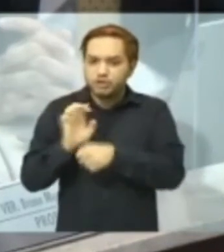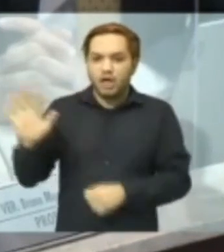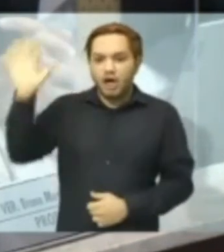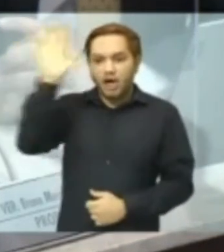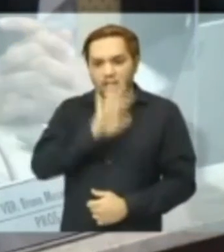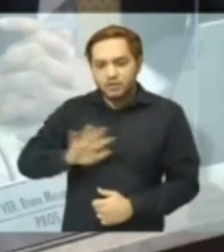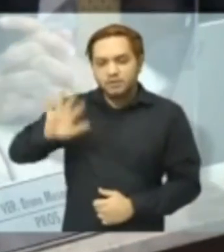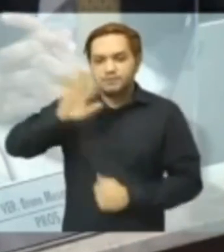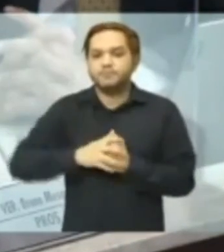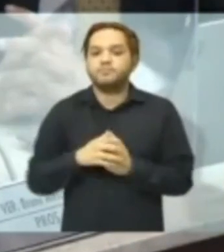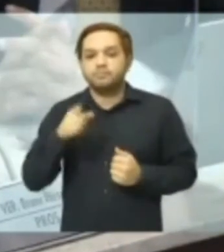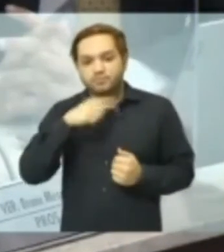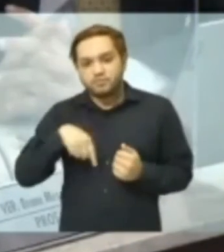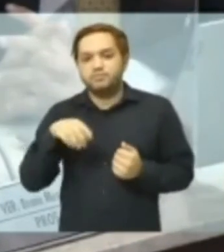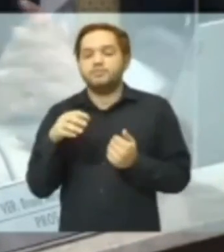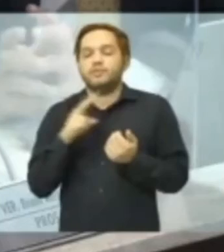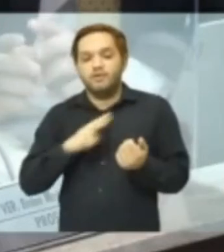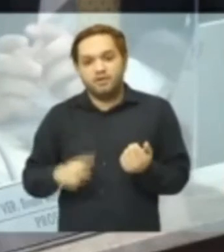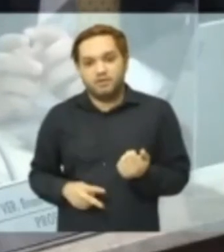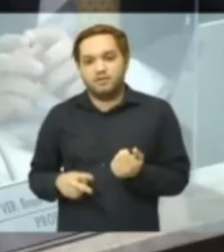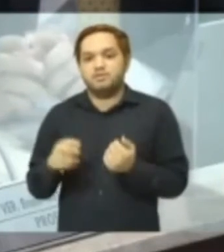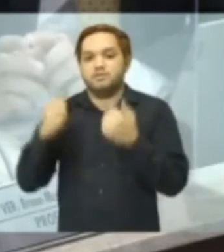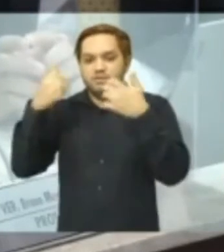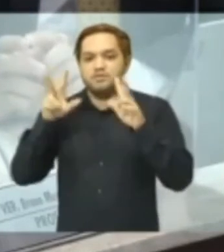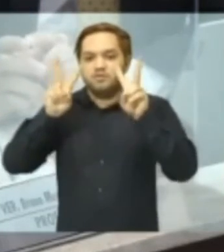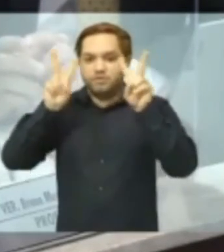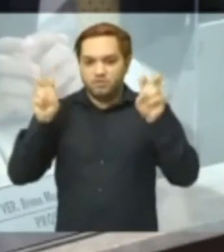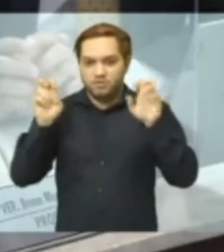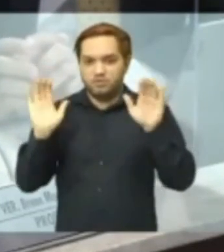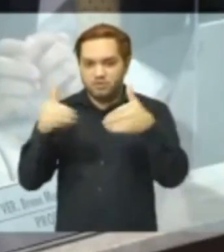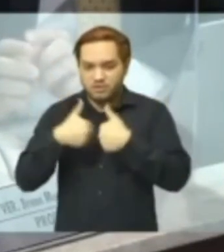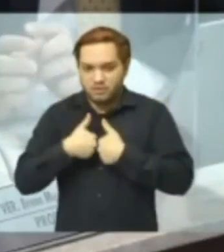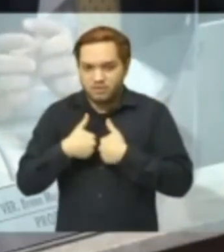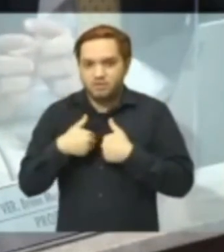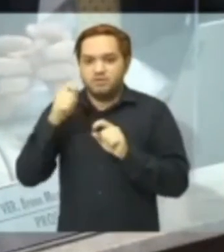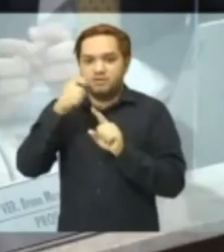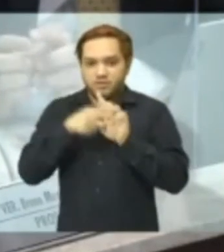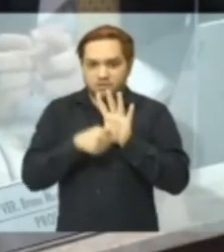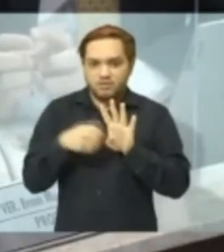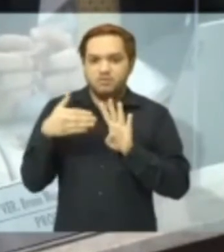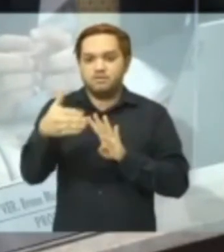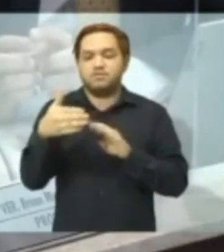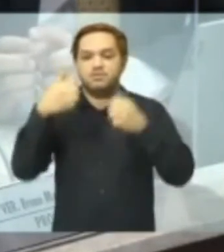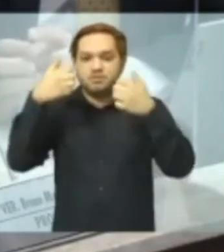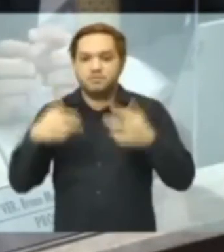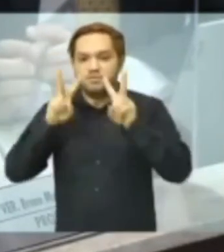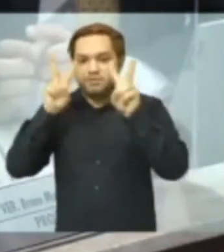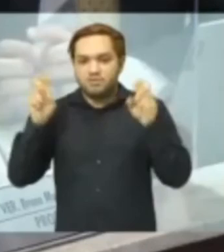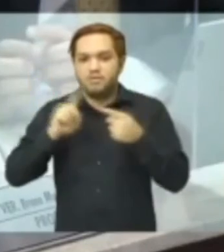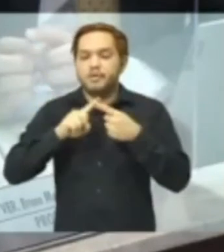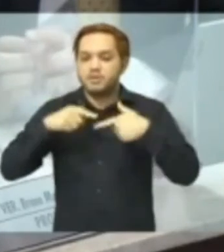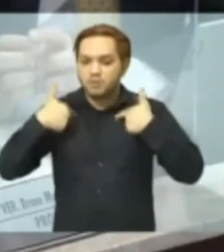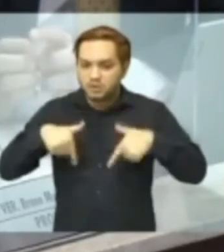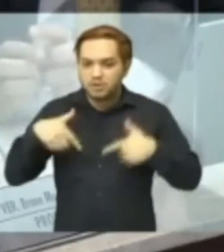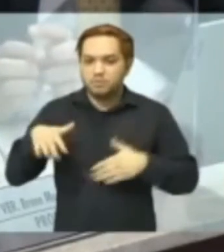falar de assunto, vereador Eudes, eu que falo de autismo, daqui a três, quatro meses eu vou lhe mostrar que eu estou falando de autismo, mas estou fazendo alguma coisa